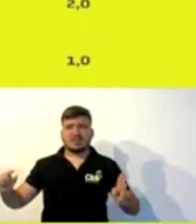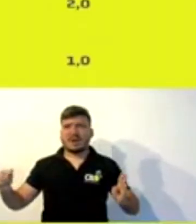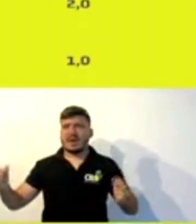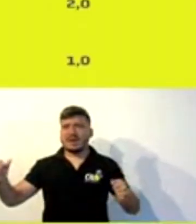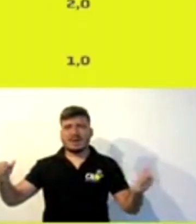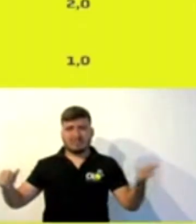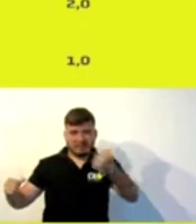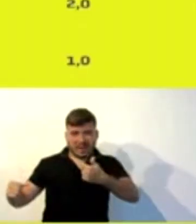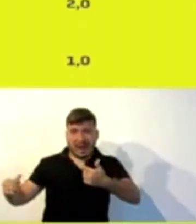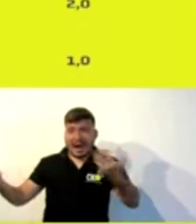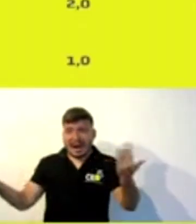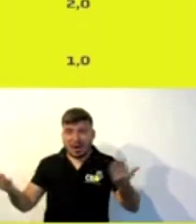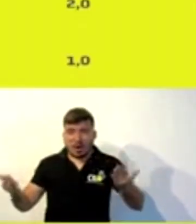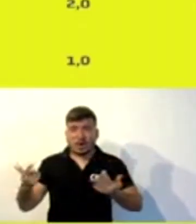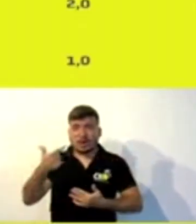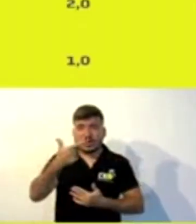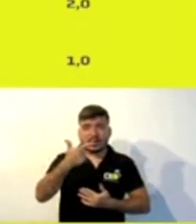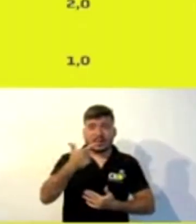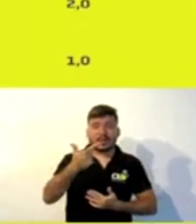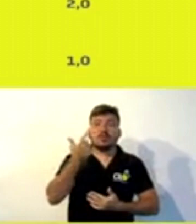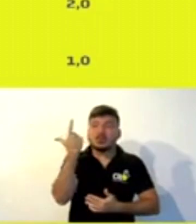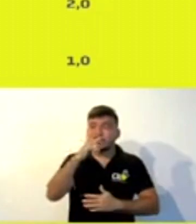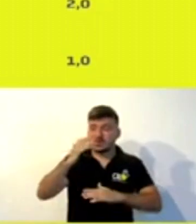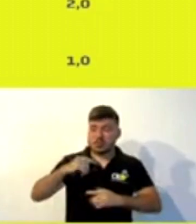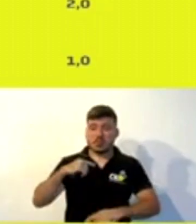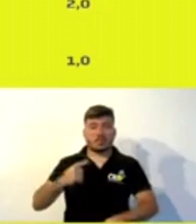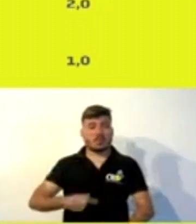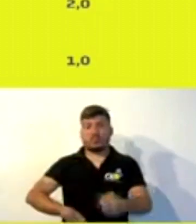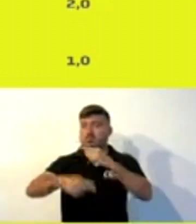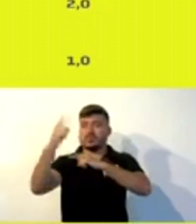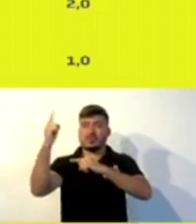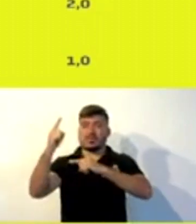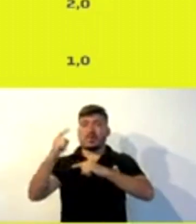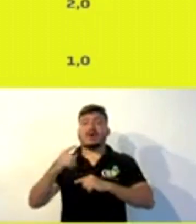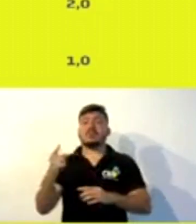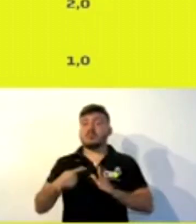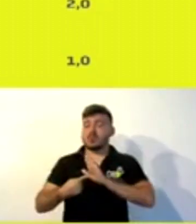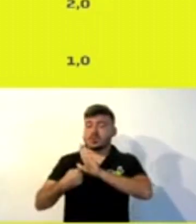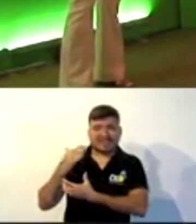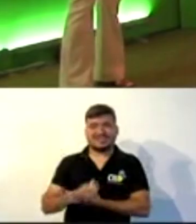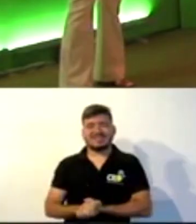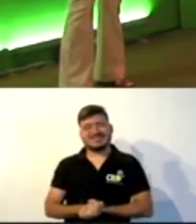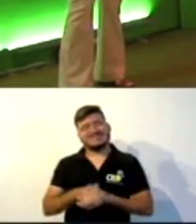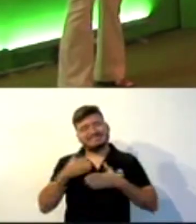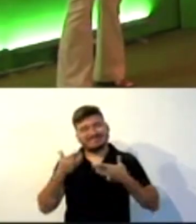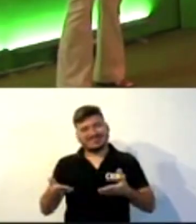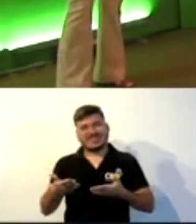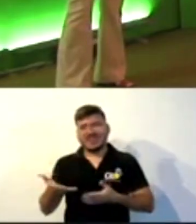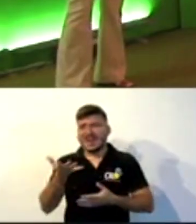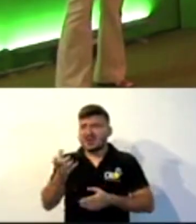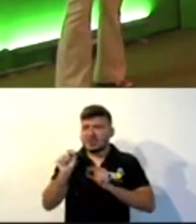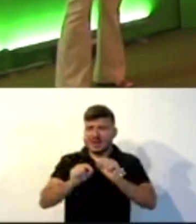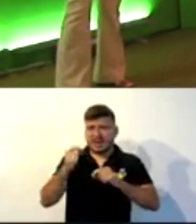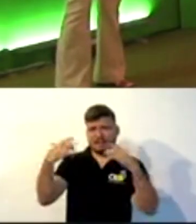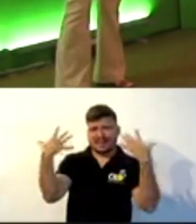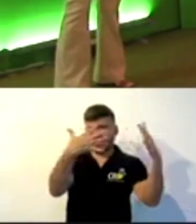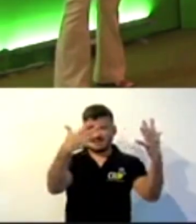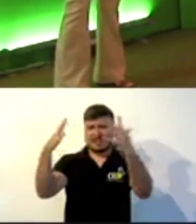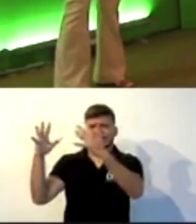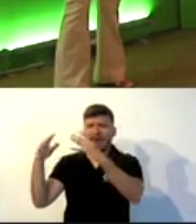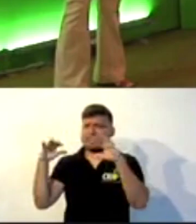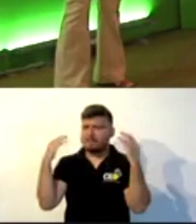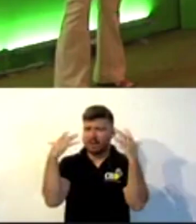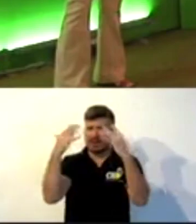iniciais do ensino fundamental, quando comparado às outras unidades da federação. A Rede Pública superou em 1